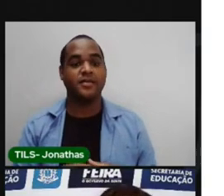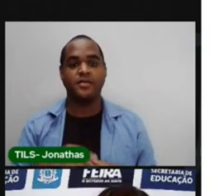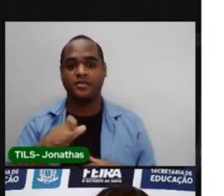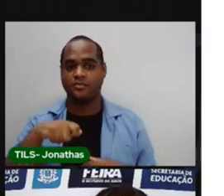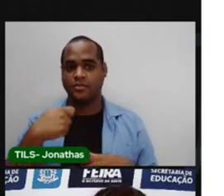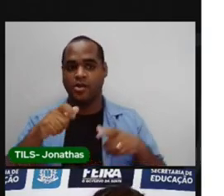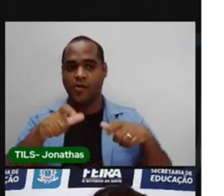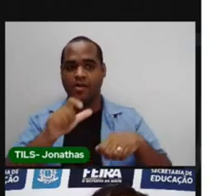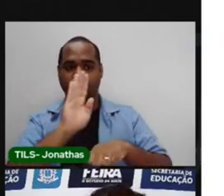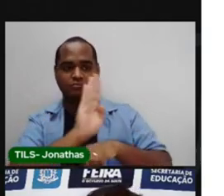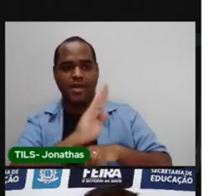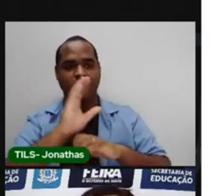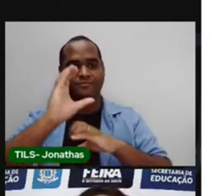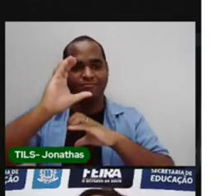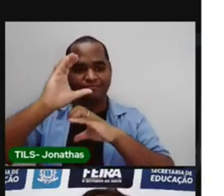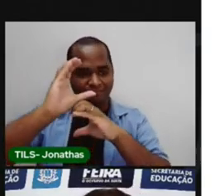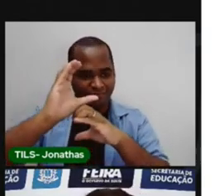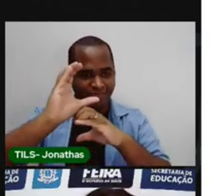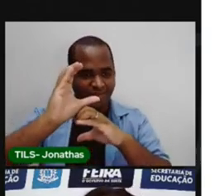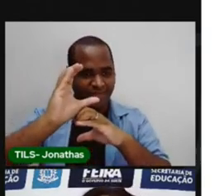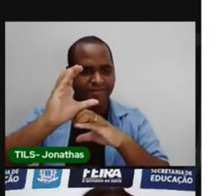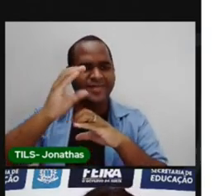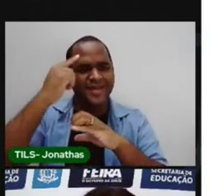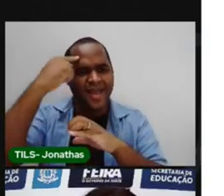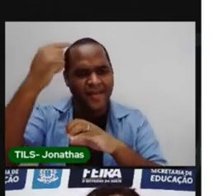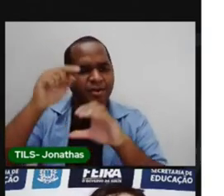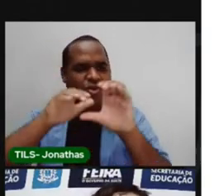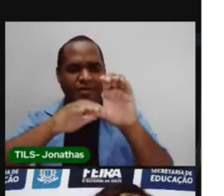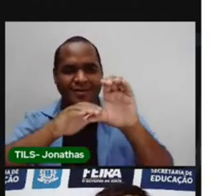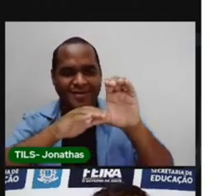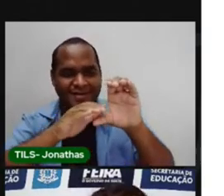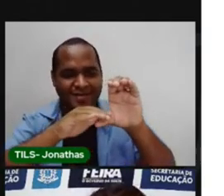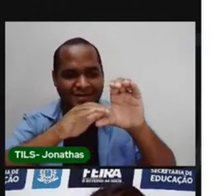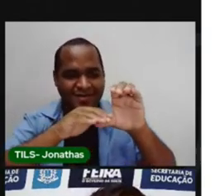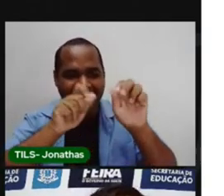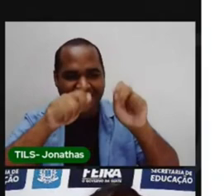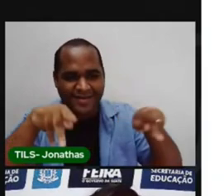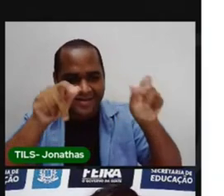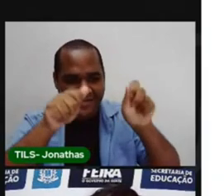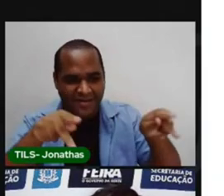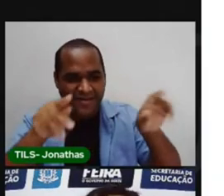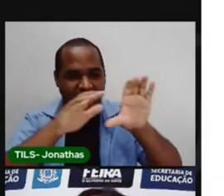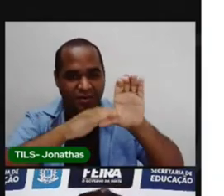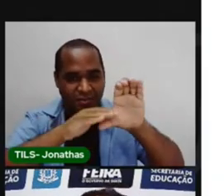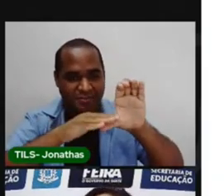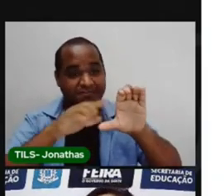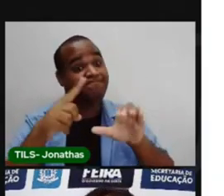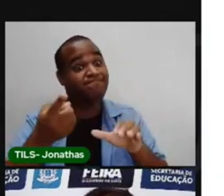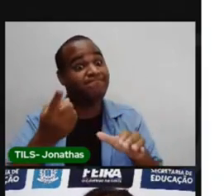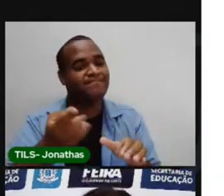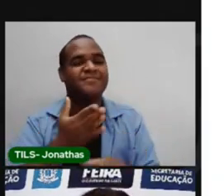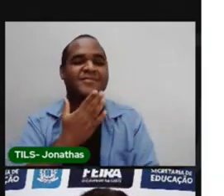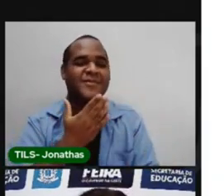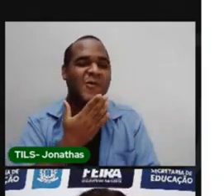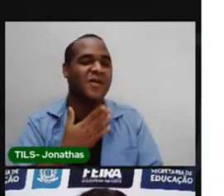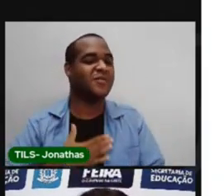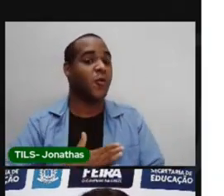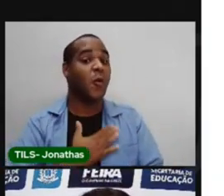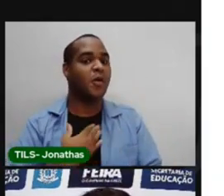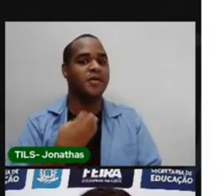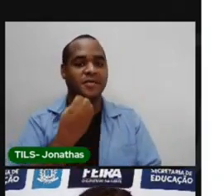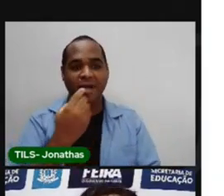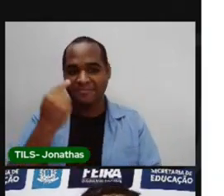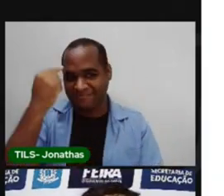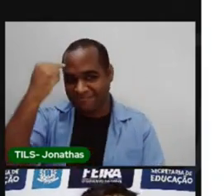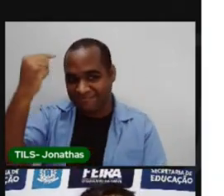bairro do Cazebe. Aquele onde tem o choque no Boulevard. O Cazebe, eu acho muito interessante a história